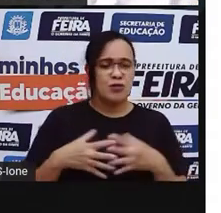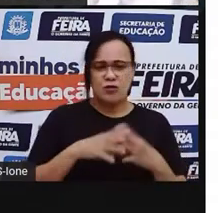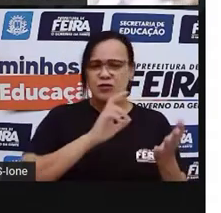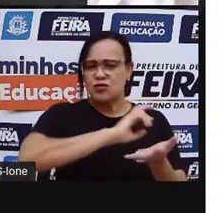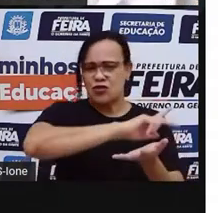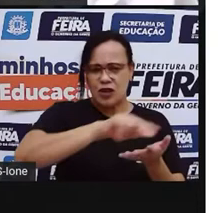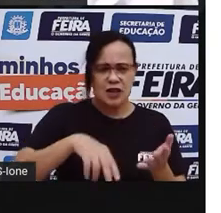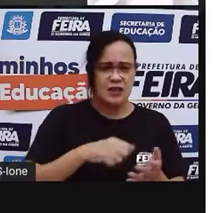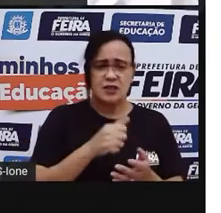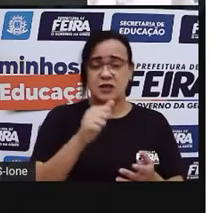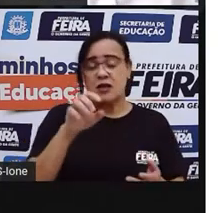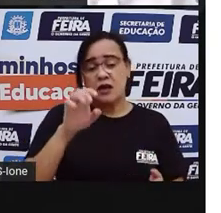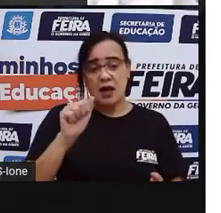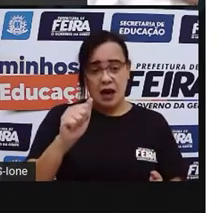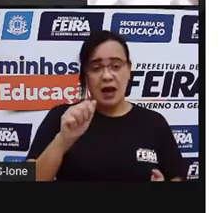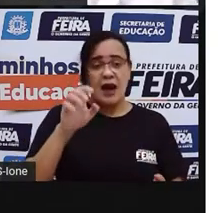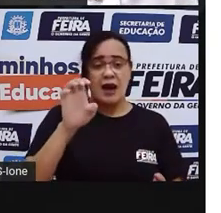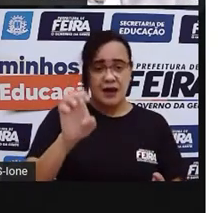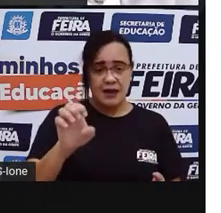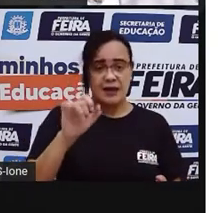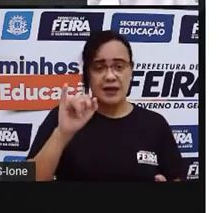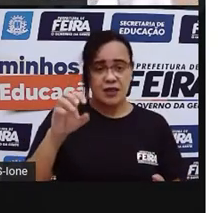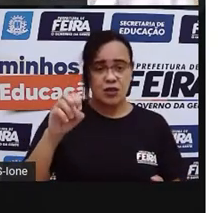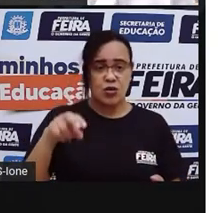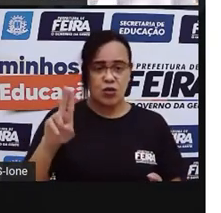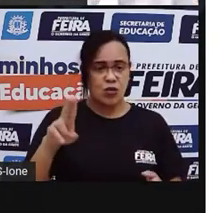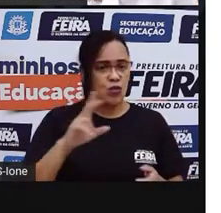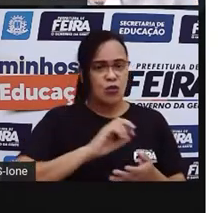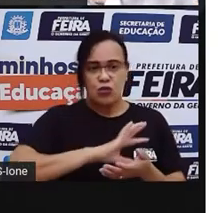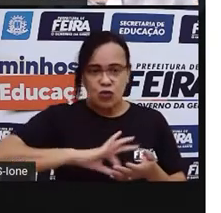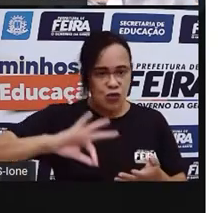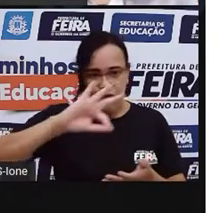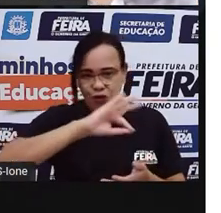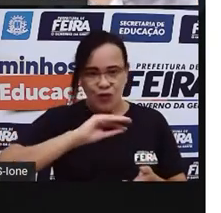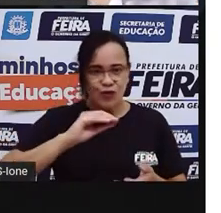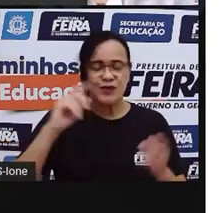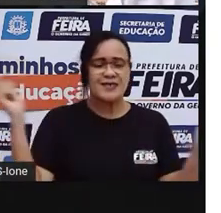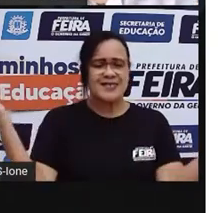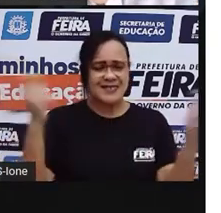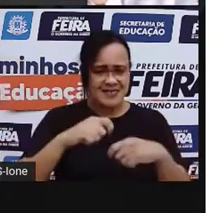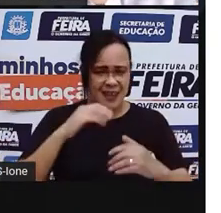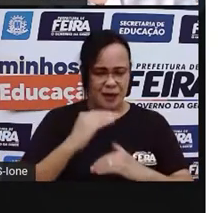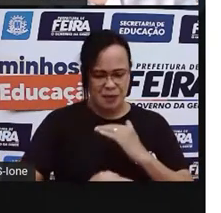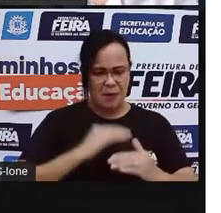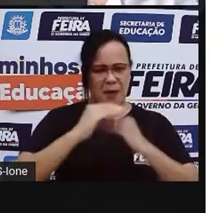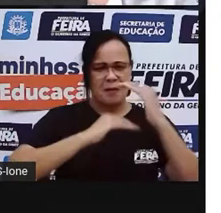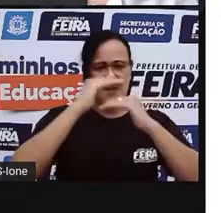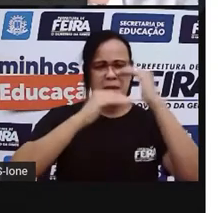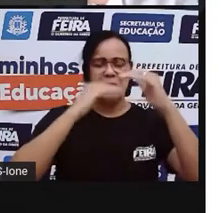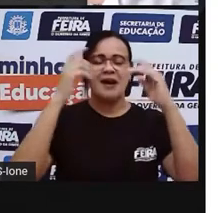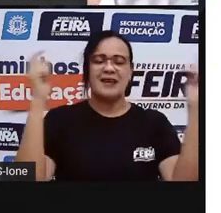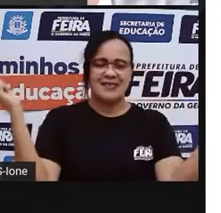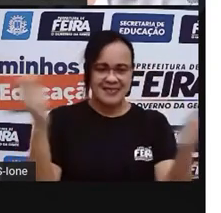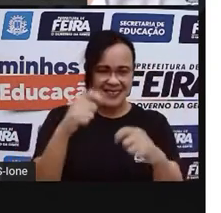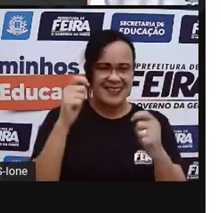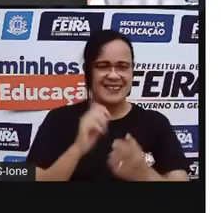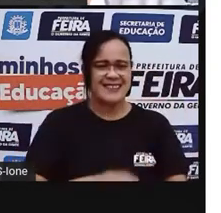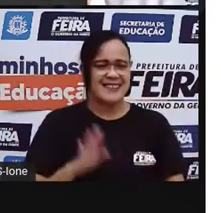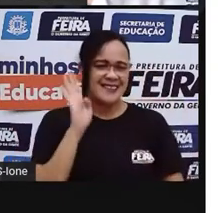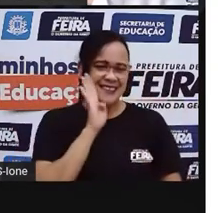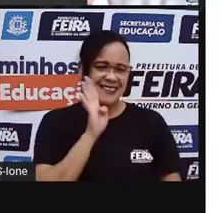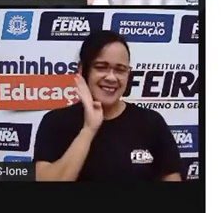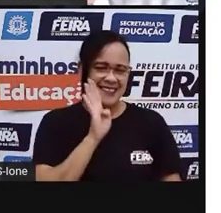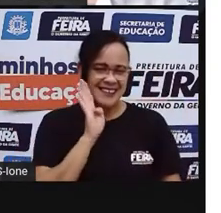palavras, aumentando o repertório de vocês e vocês vão se desenvolvendo. É bem legal. Outra é a